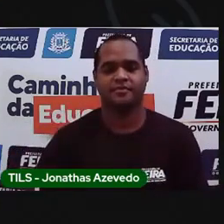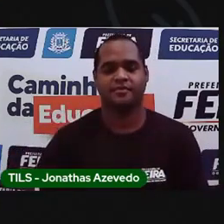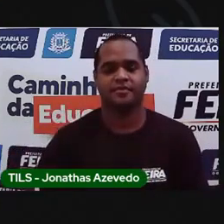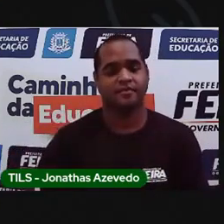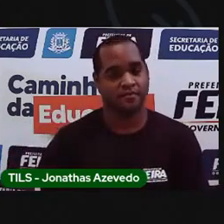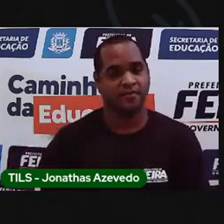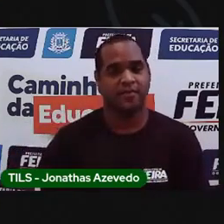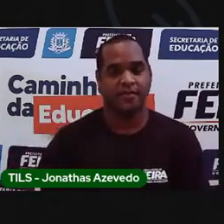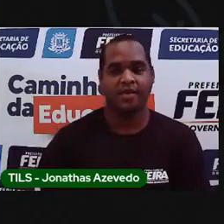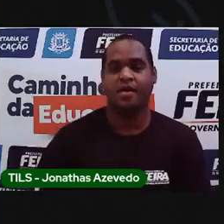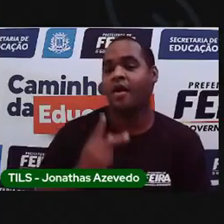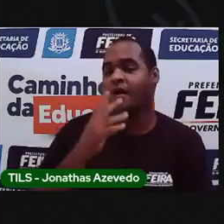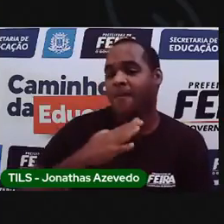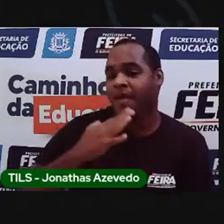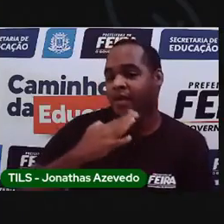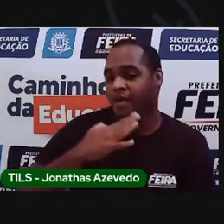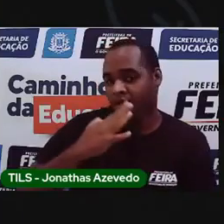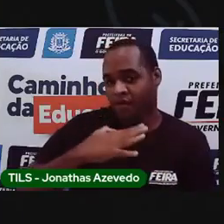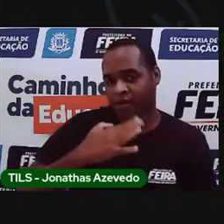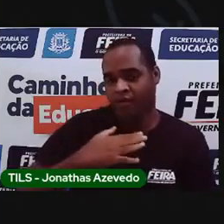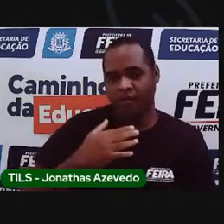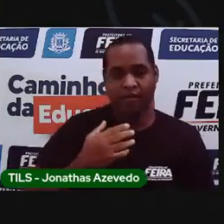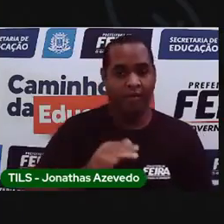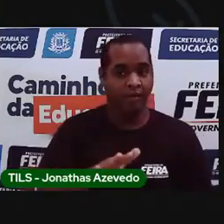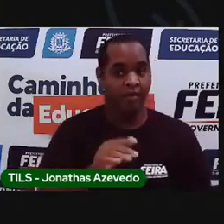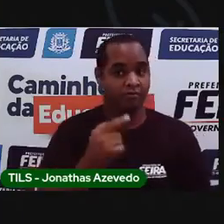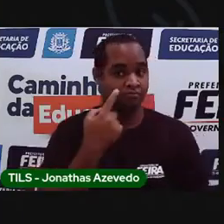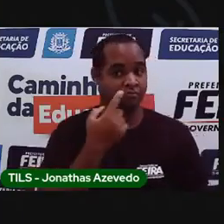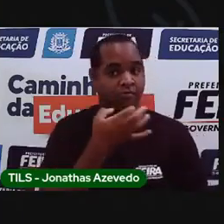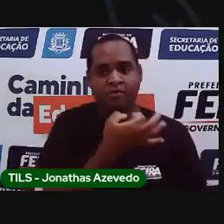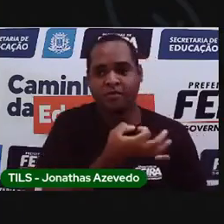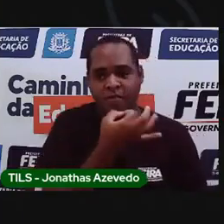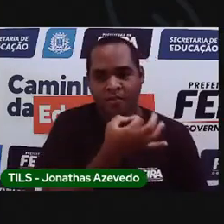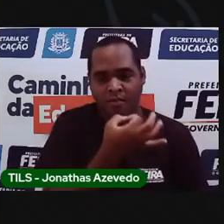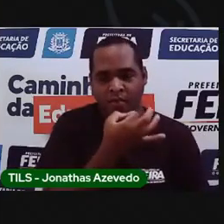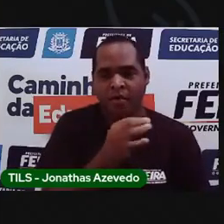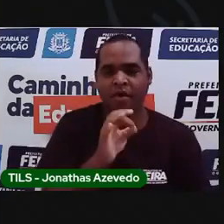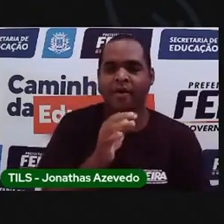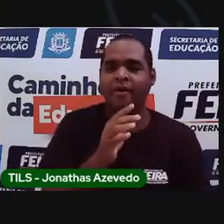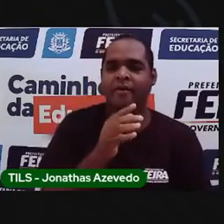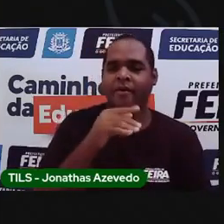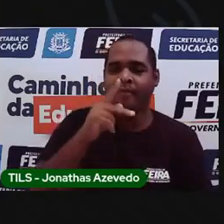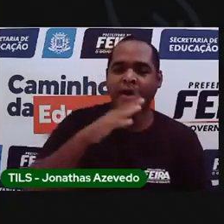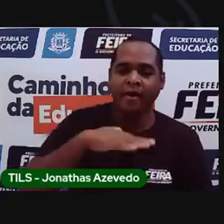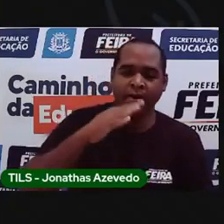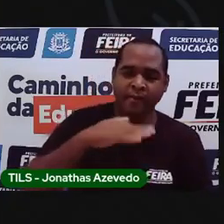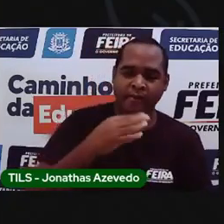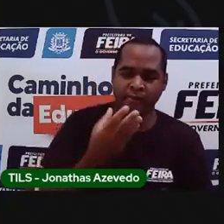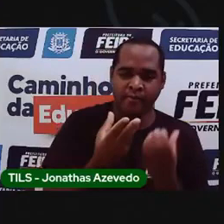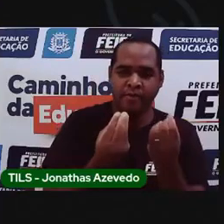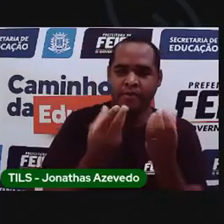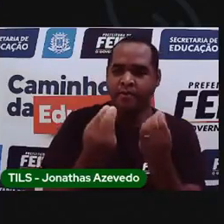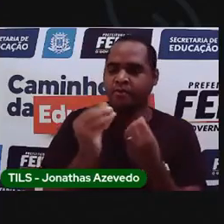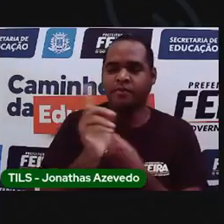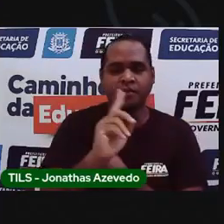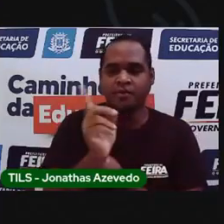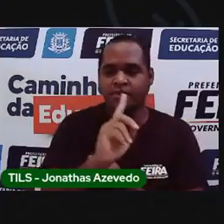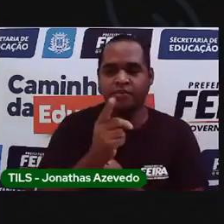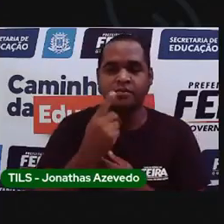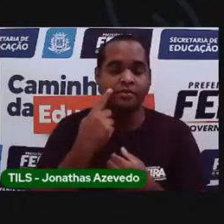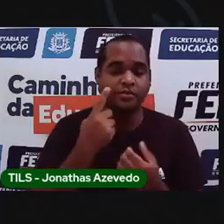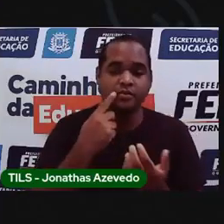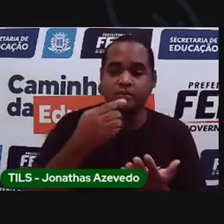E pimenta. Agora sim, olha a dica da Pró. Não coloca muito e não